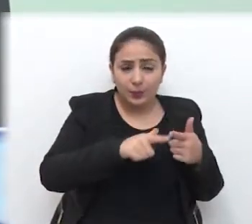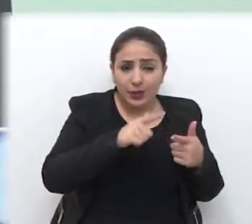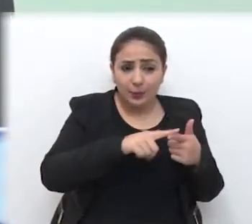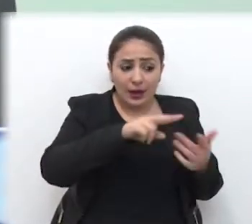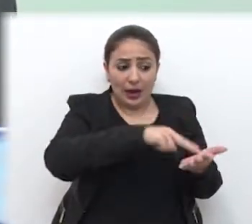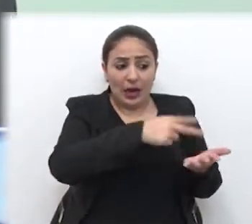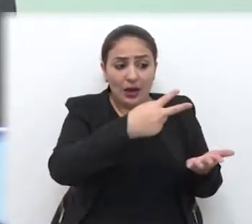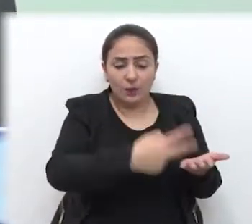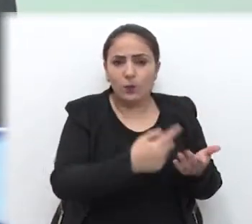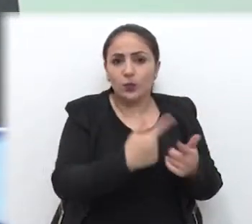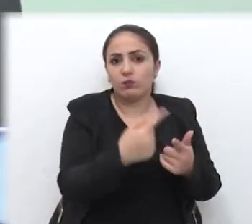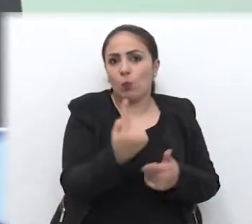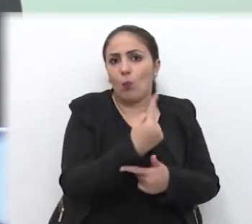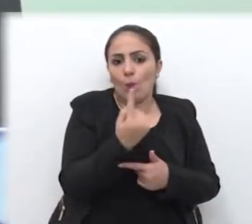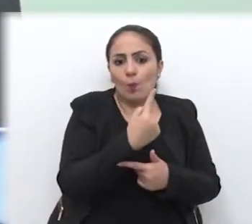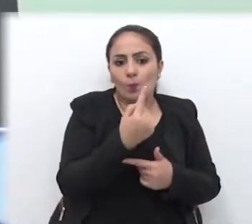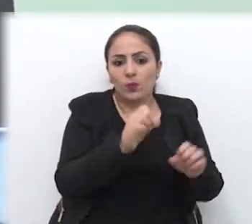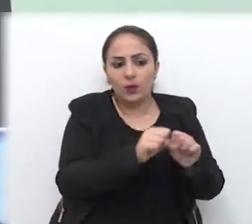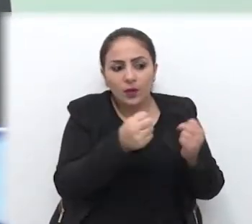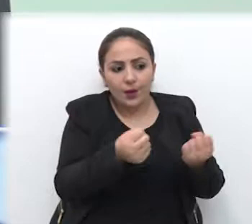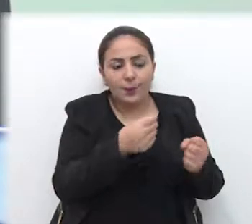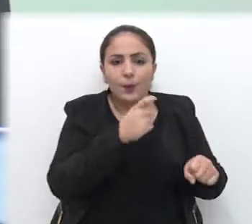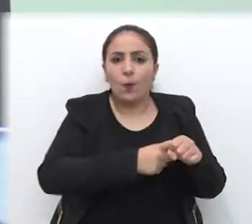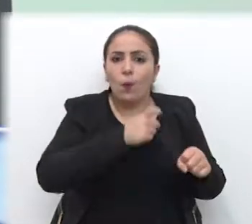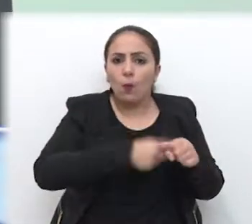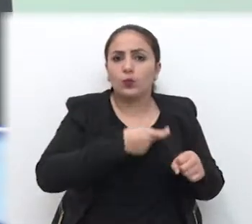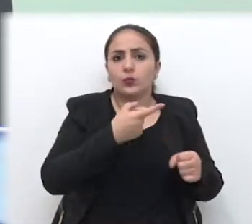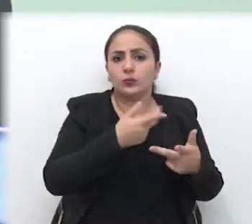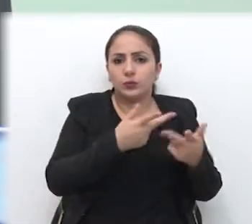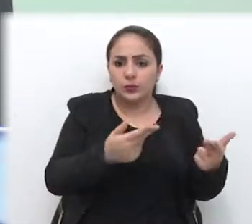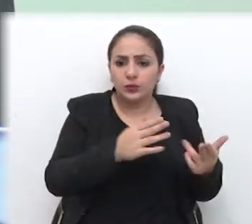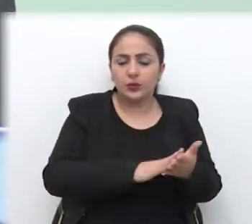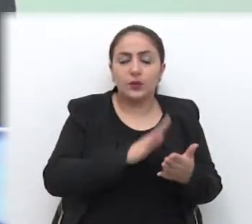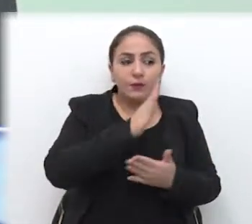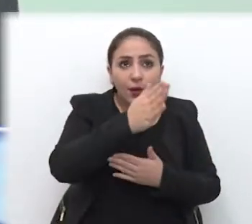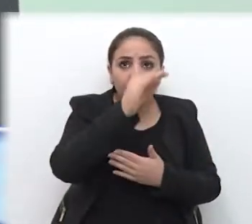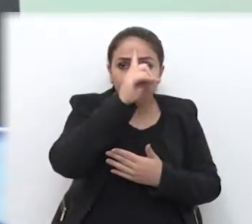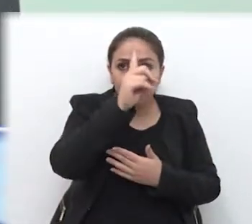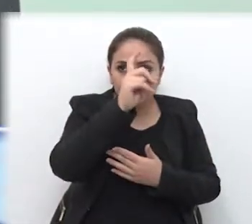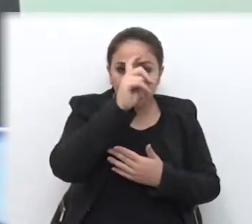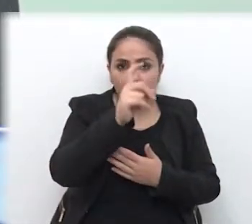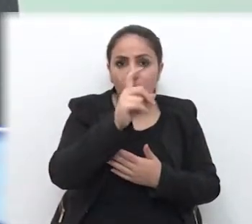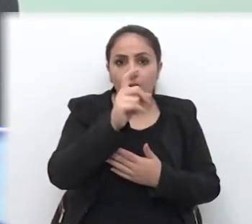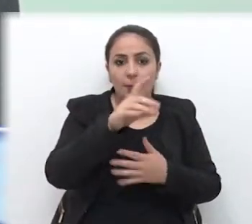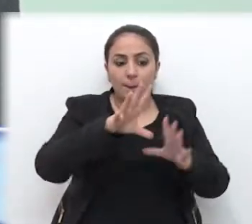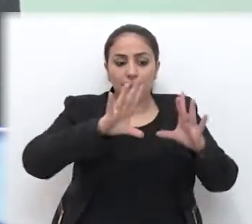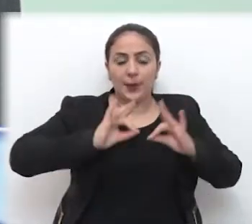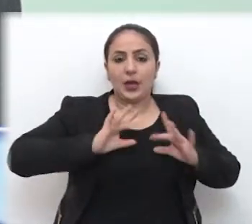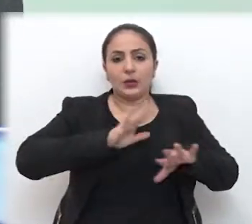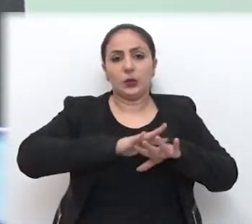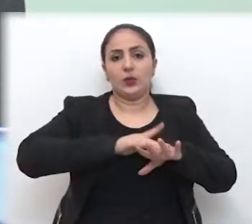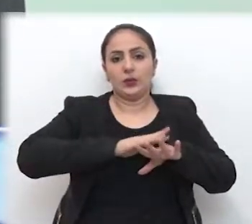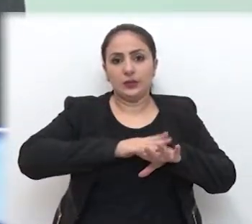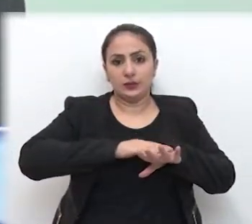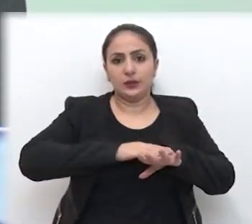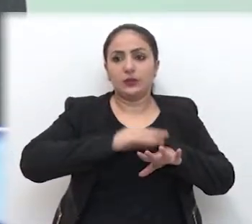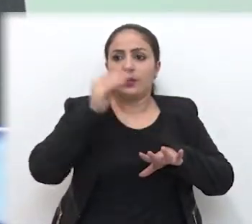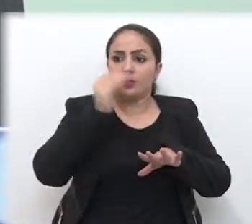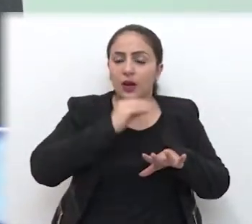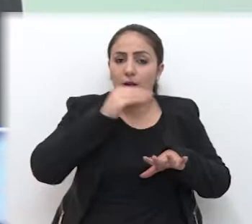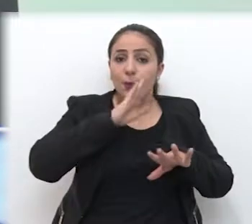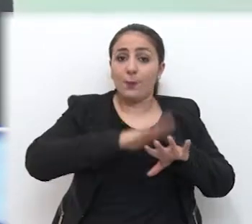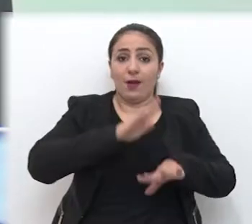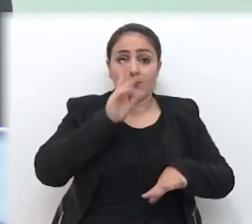estar sozinho, acaba quebrando, fraturando um osso, indo para o hospital, pegando uma bactéria, se